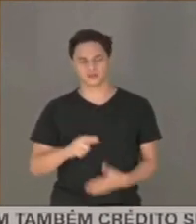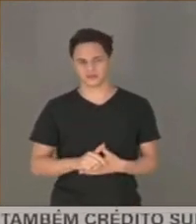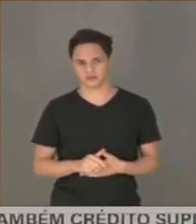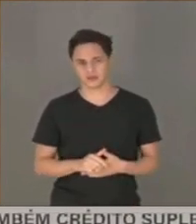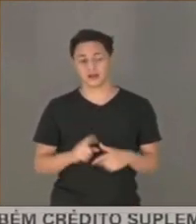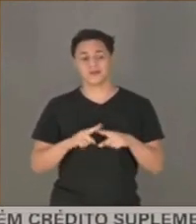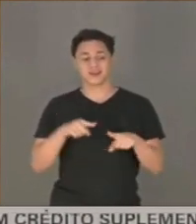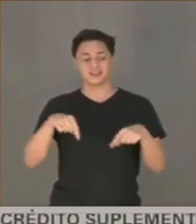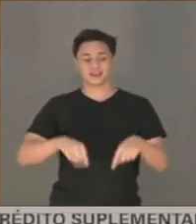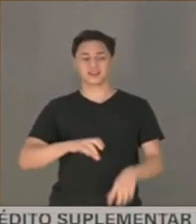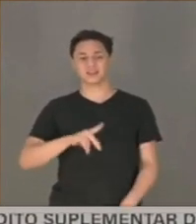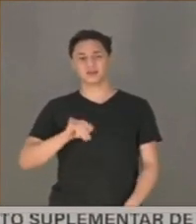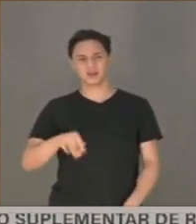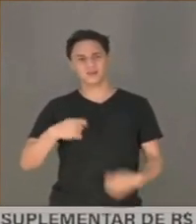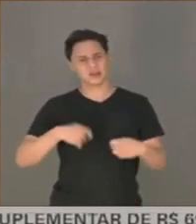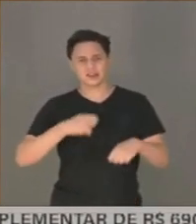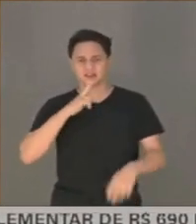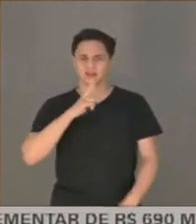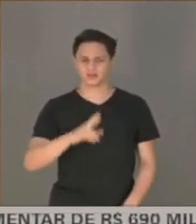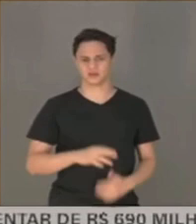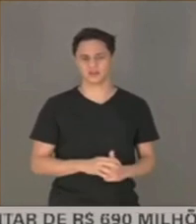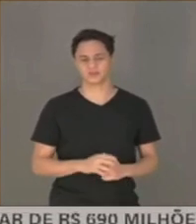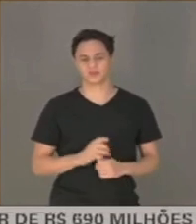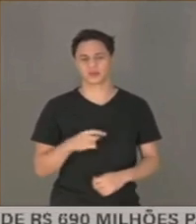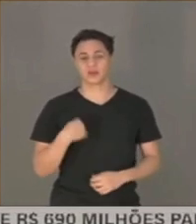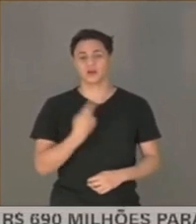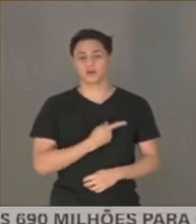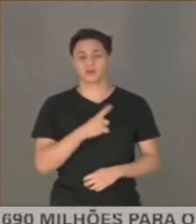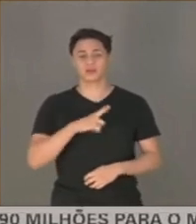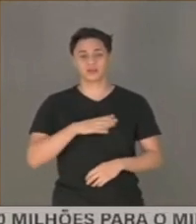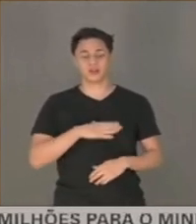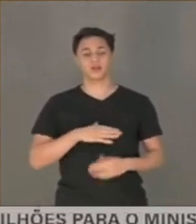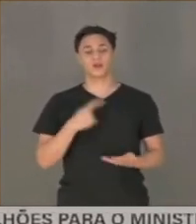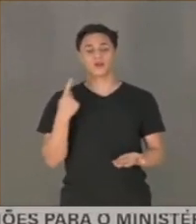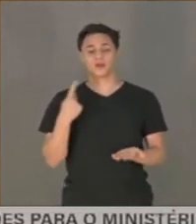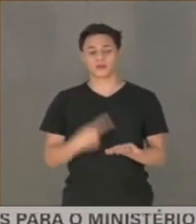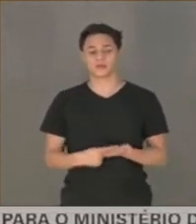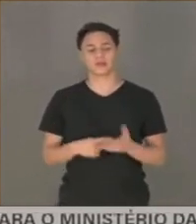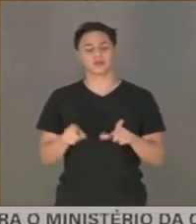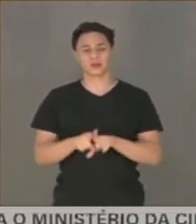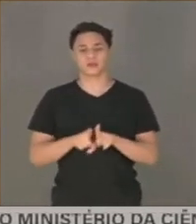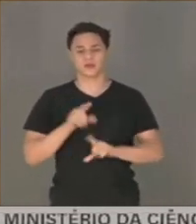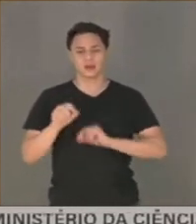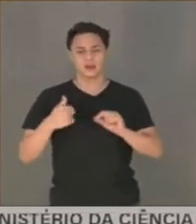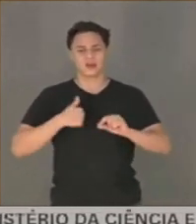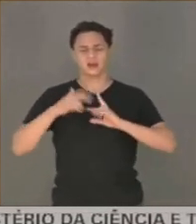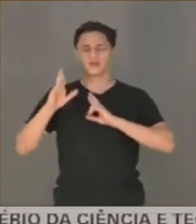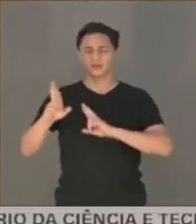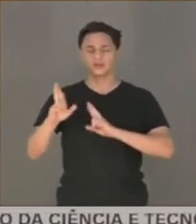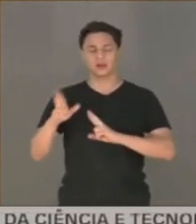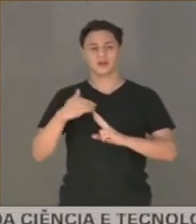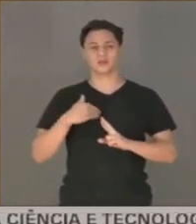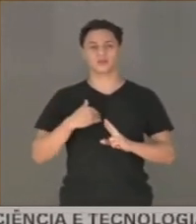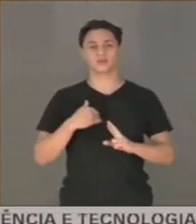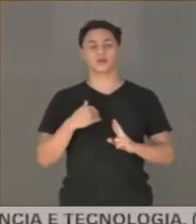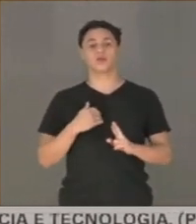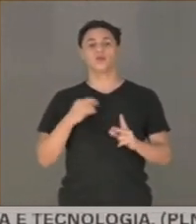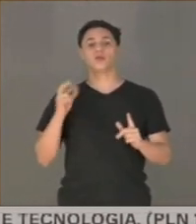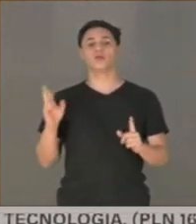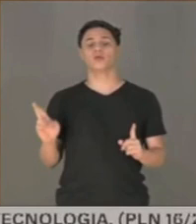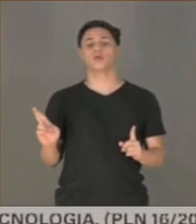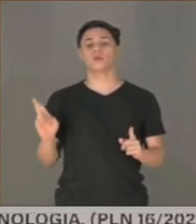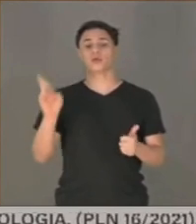resposta. E que nós tenhamos o comprometimento de também, eu espero que o Procurador-Geral da República, ele